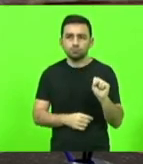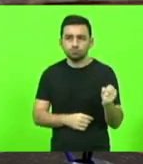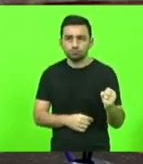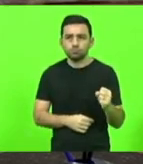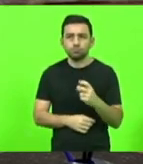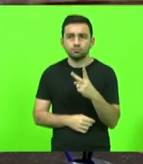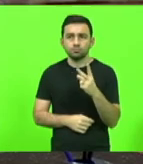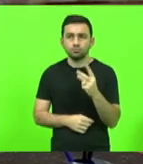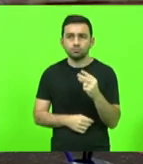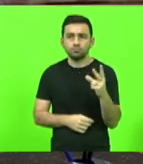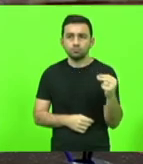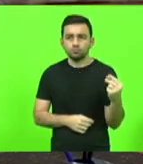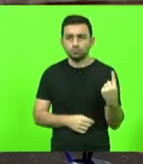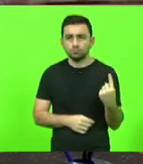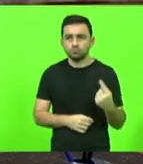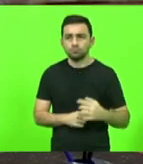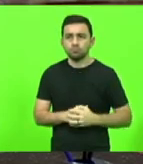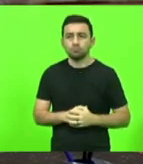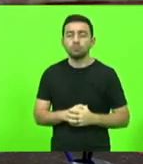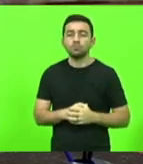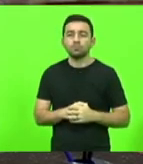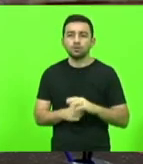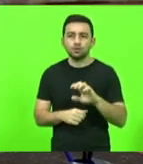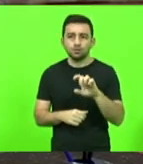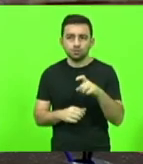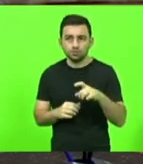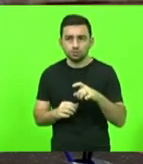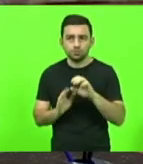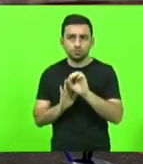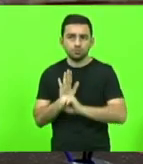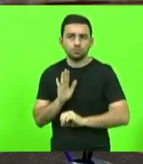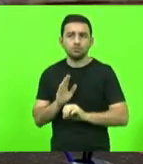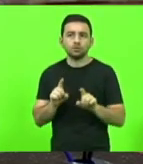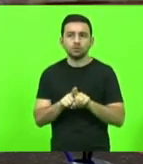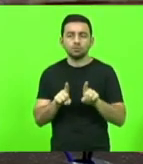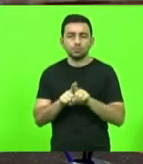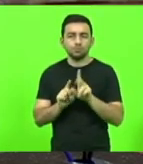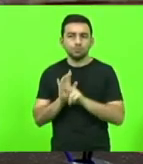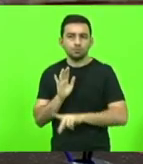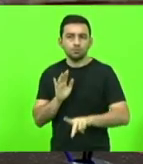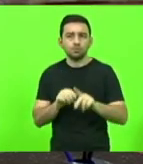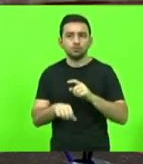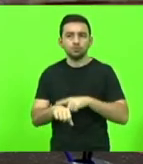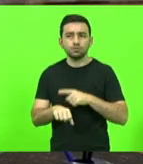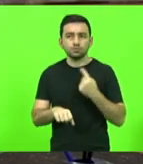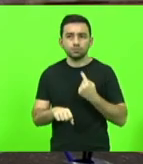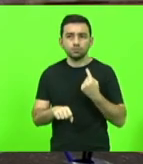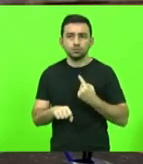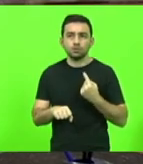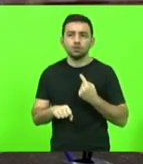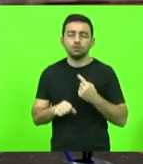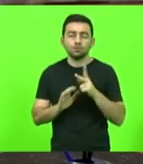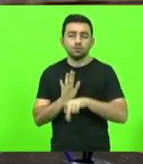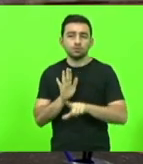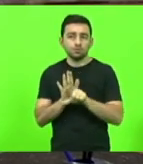2021, ex ofício. Foram aprovados em turno único os projetos de leis